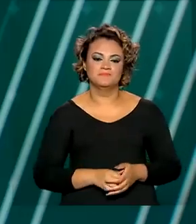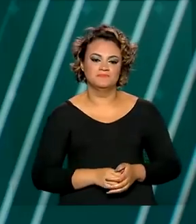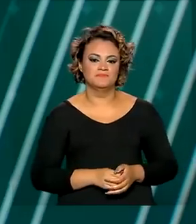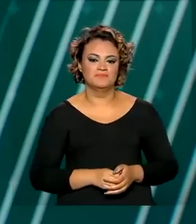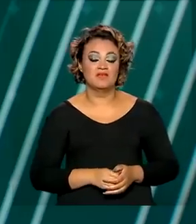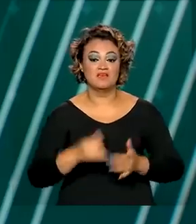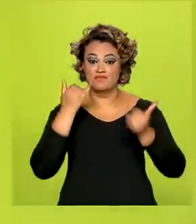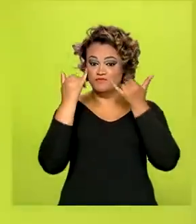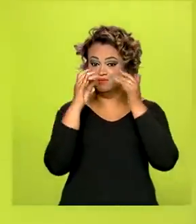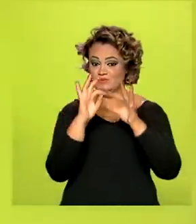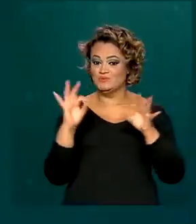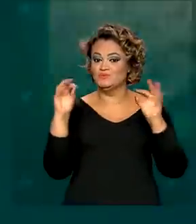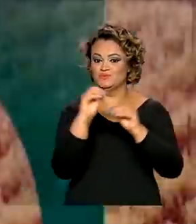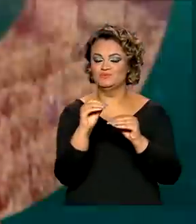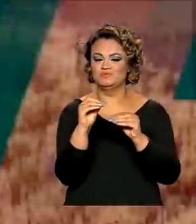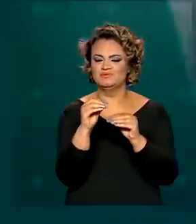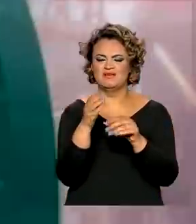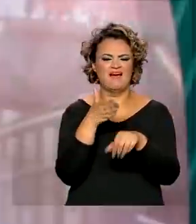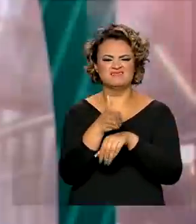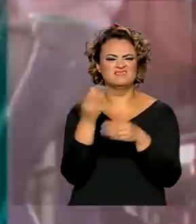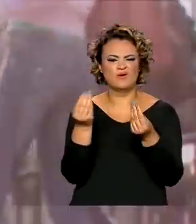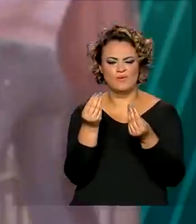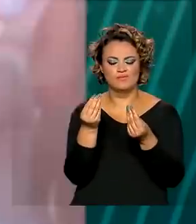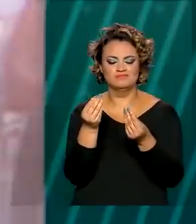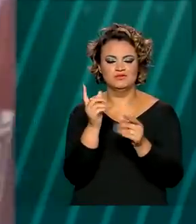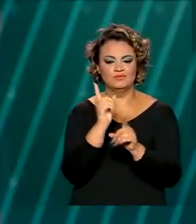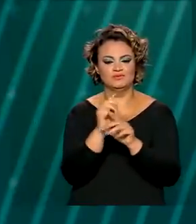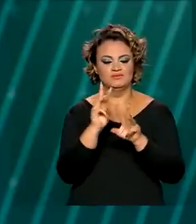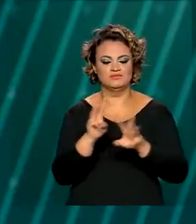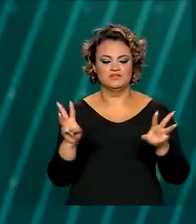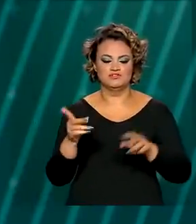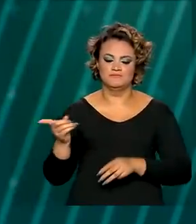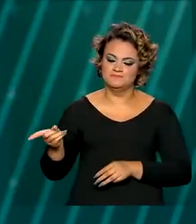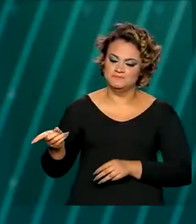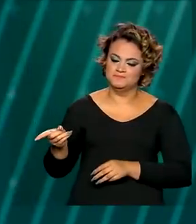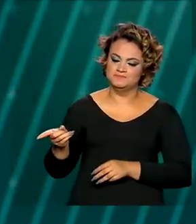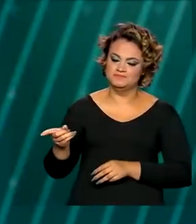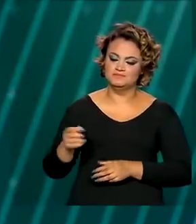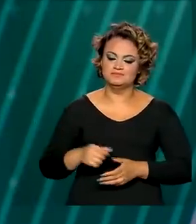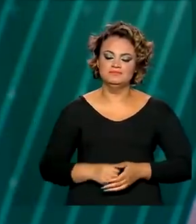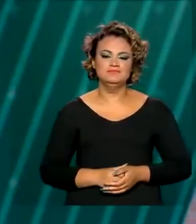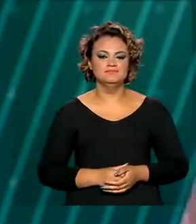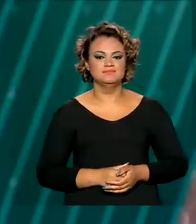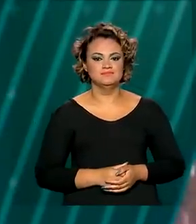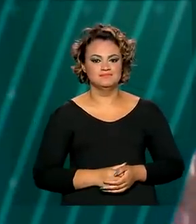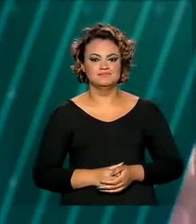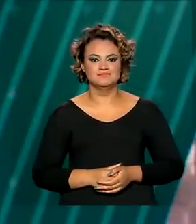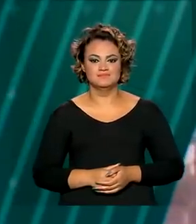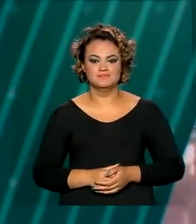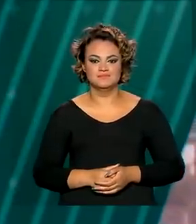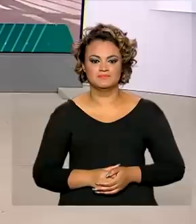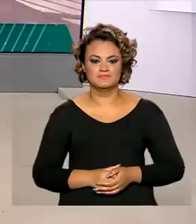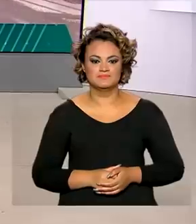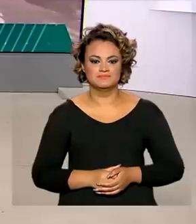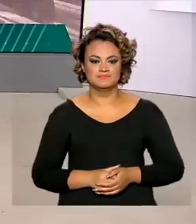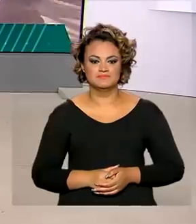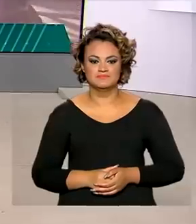Todas as informações de como acessar o Cadastur estão na página gov.br barra turismo.